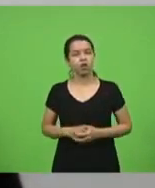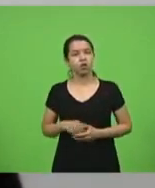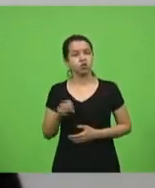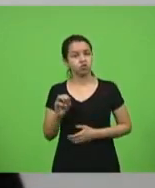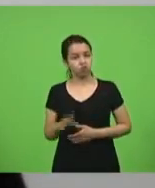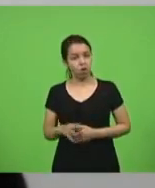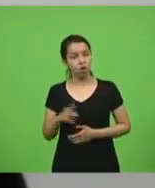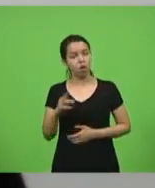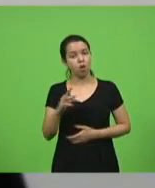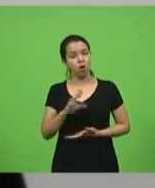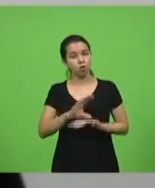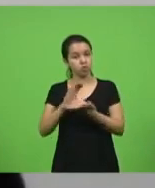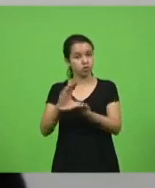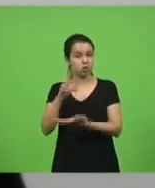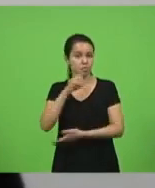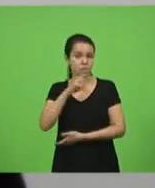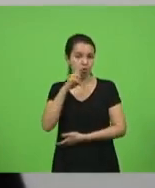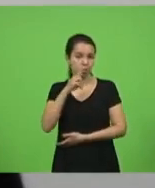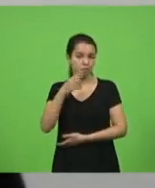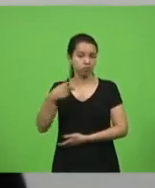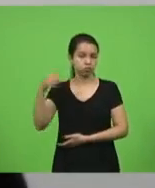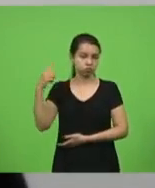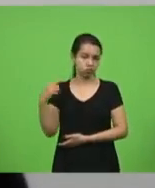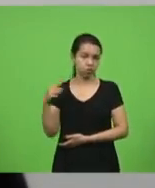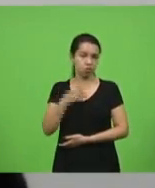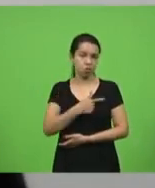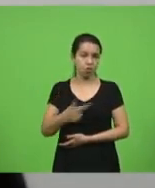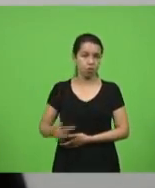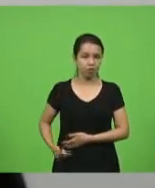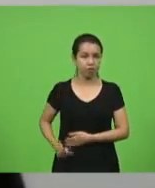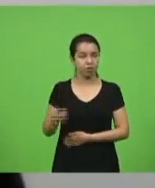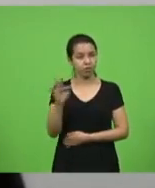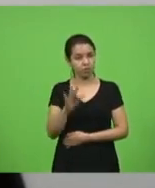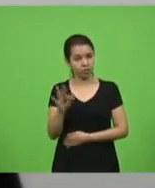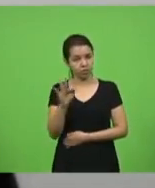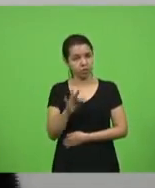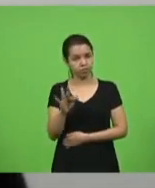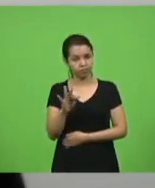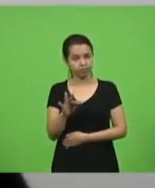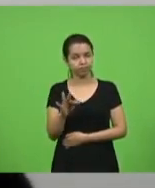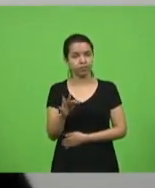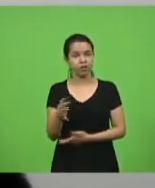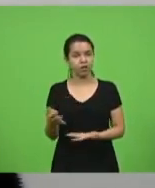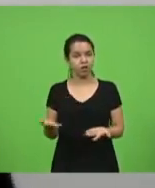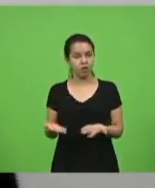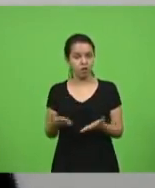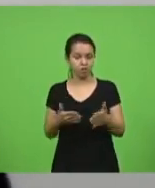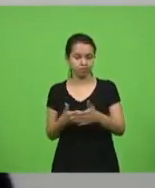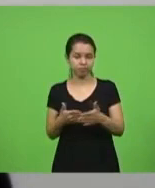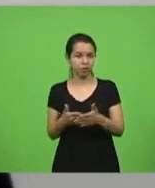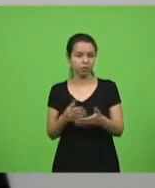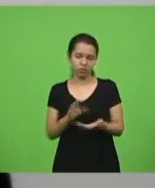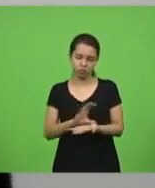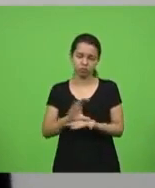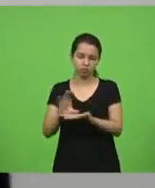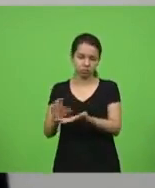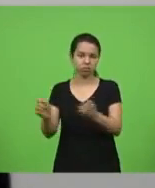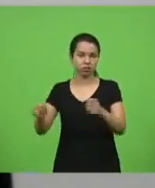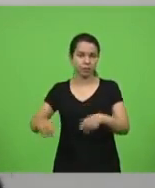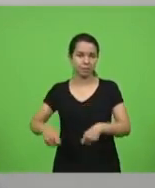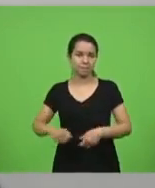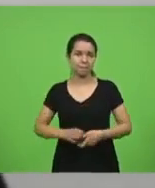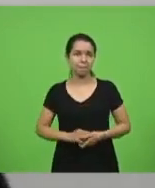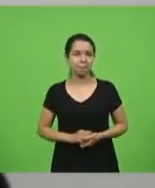emergencial do governo federal que, obviamente, não será impedimento para recebimento. Então, é um setor